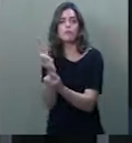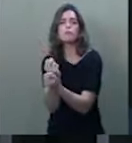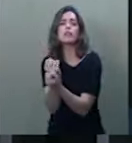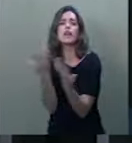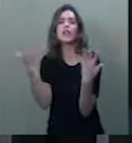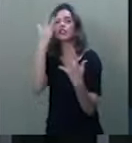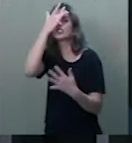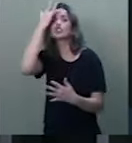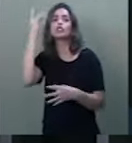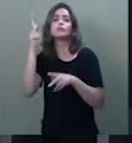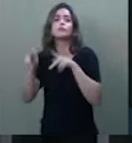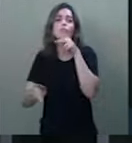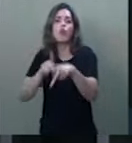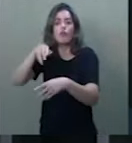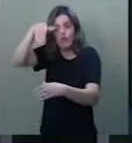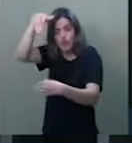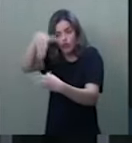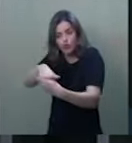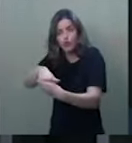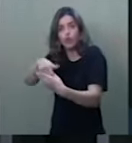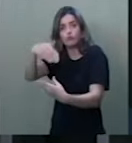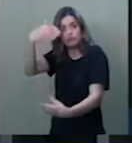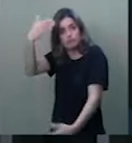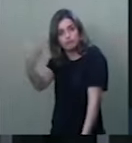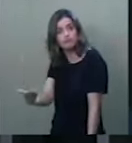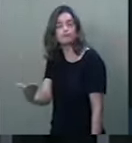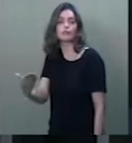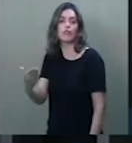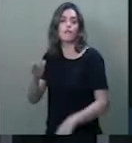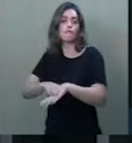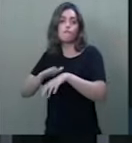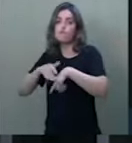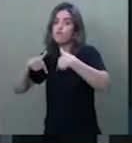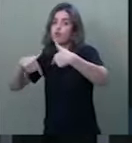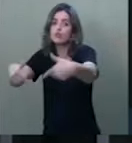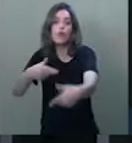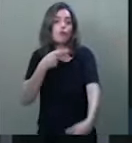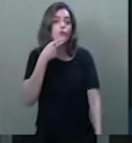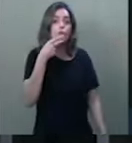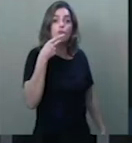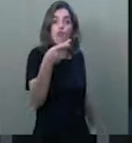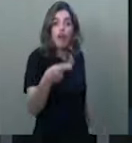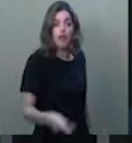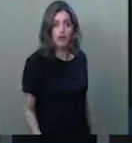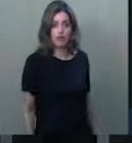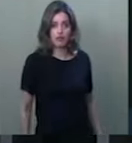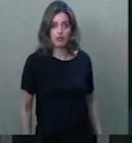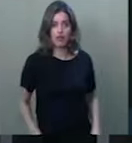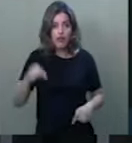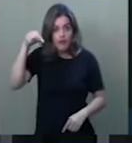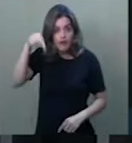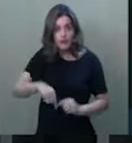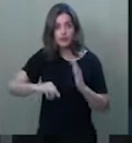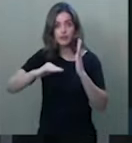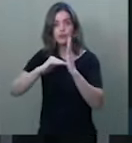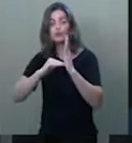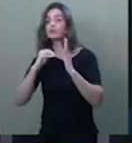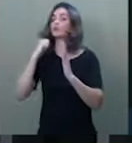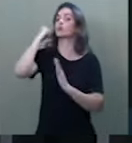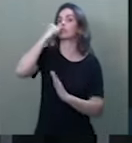eleitores que depositaram nele justamente essa função parlamentar. Aqui no Senado Federal,